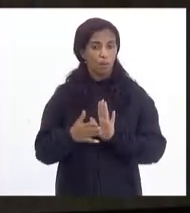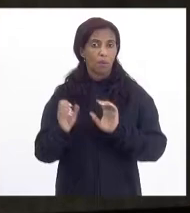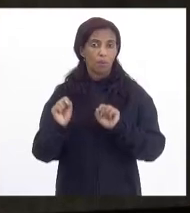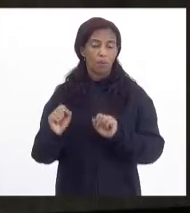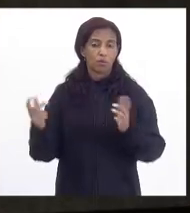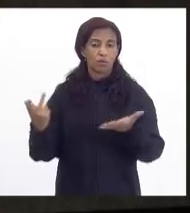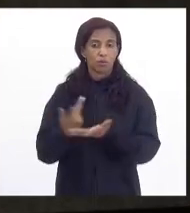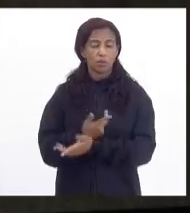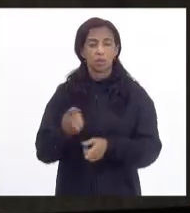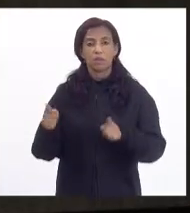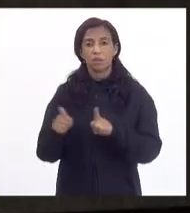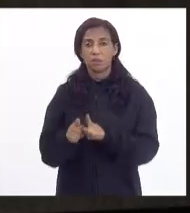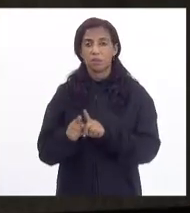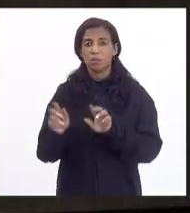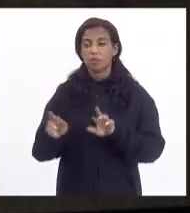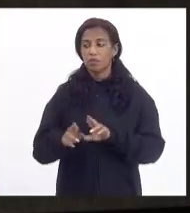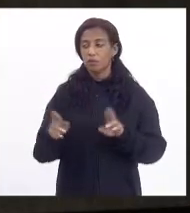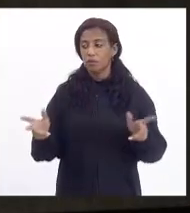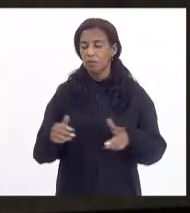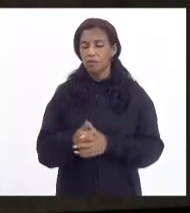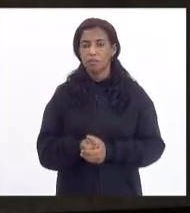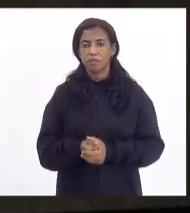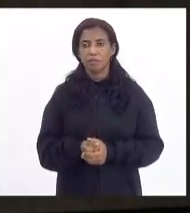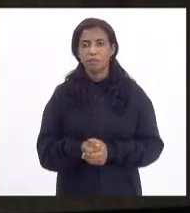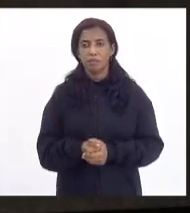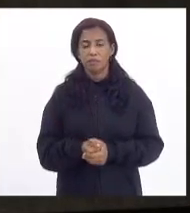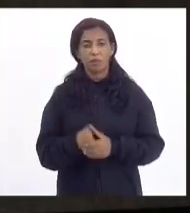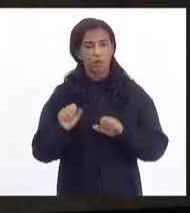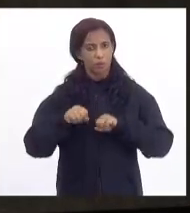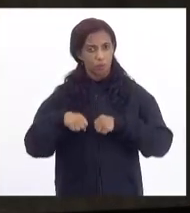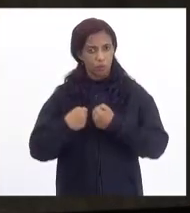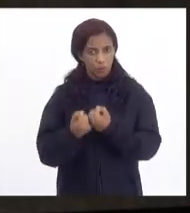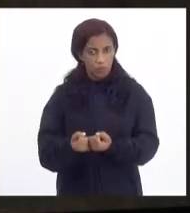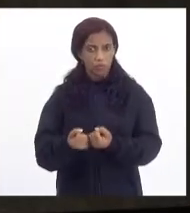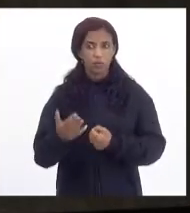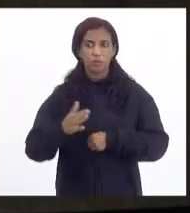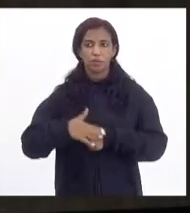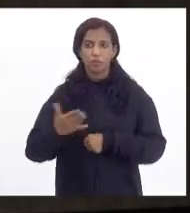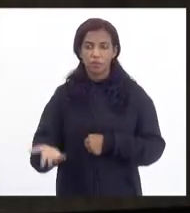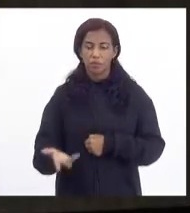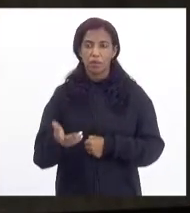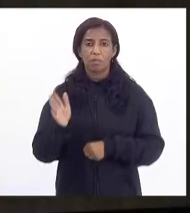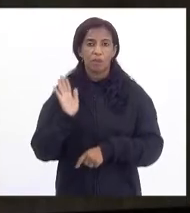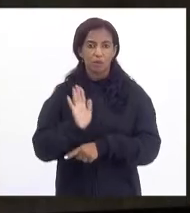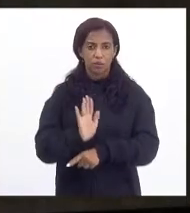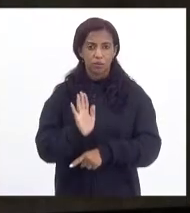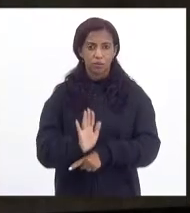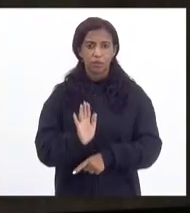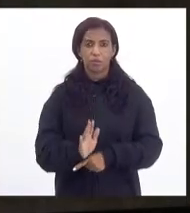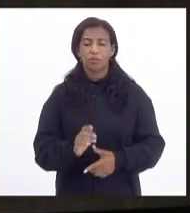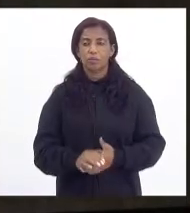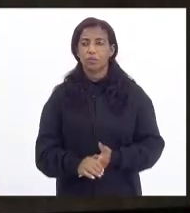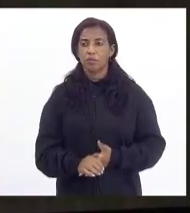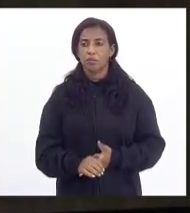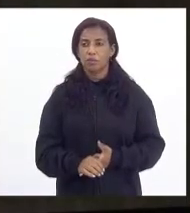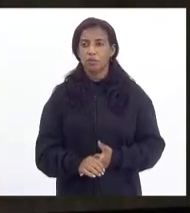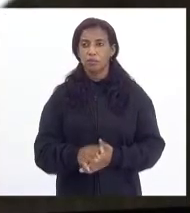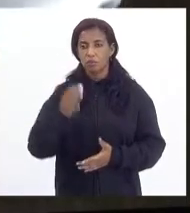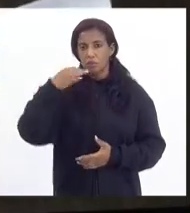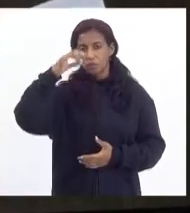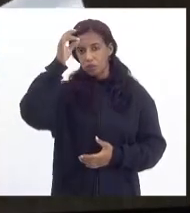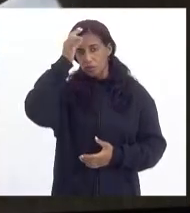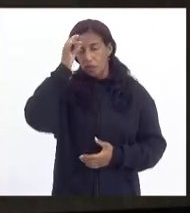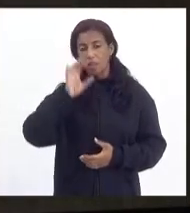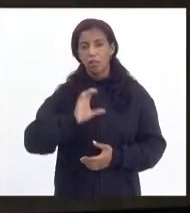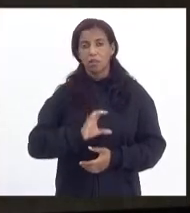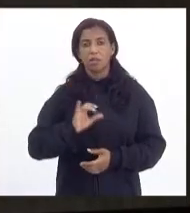ter divergência o deputado Luiz Paulo. Então nós vamos nos esforçar ainda mais para contribuir com esse espírito que a